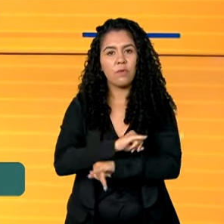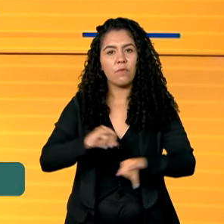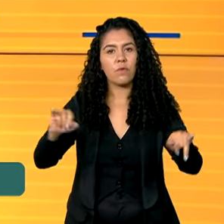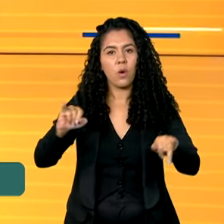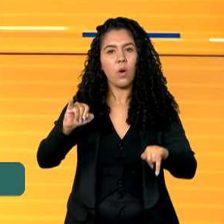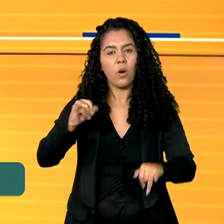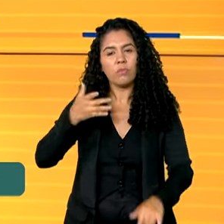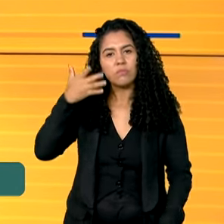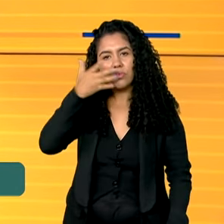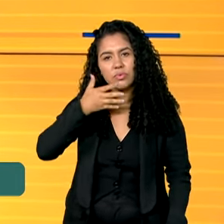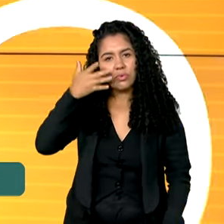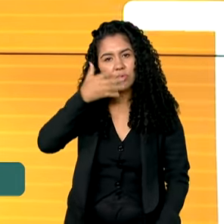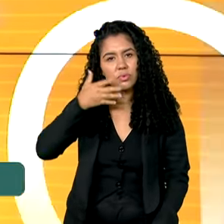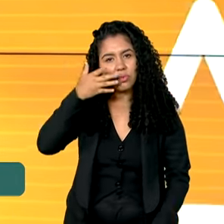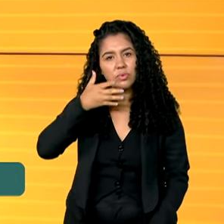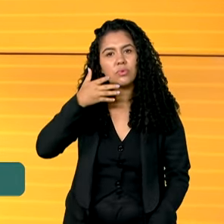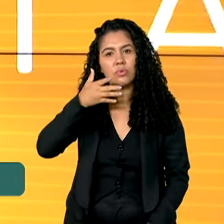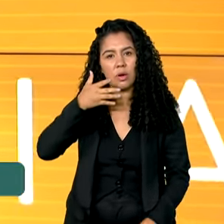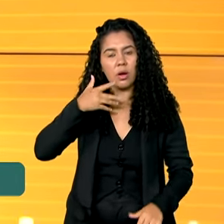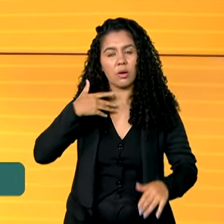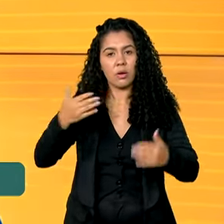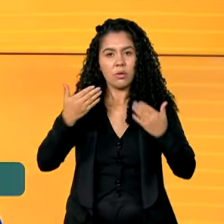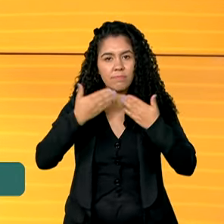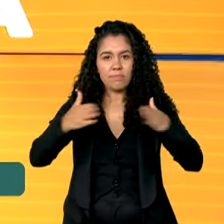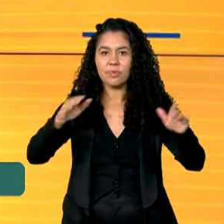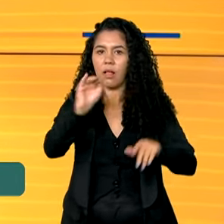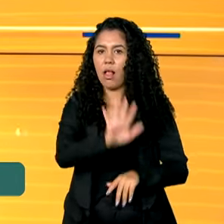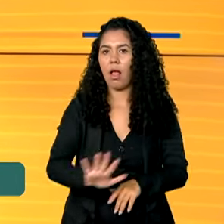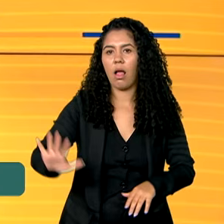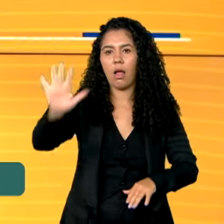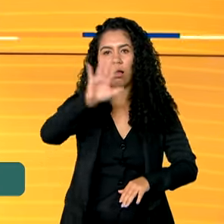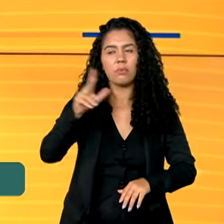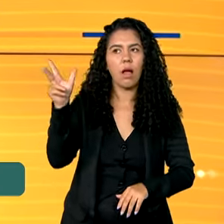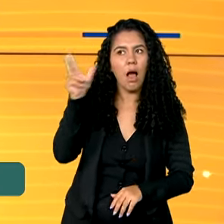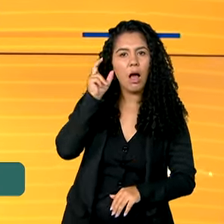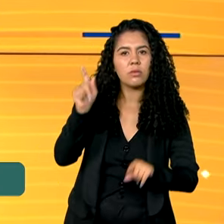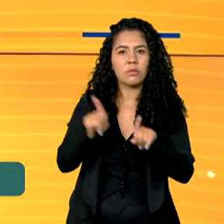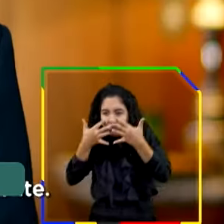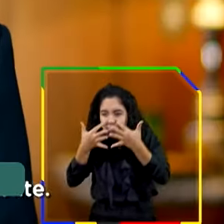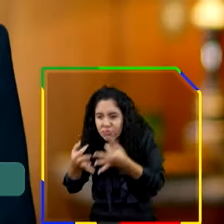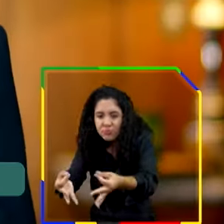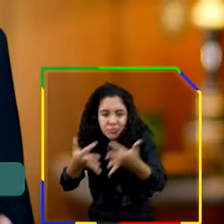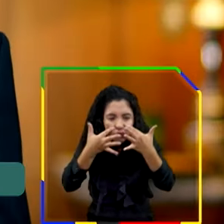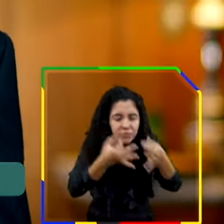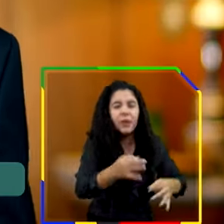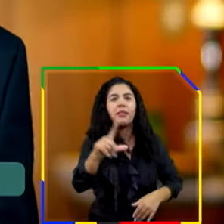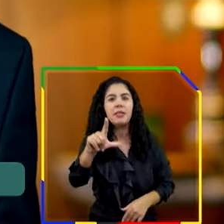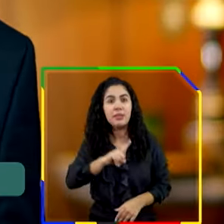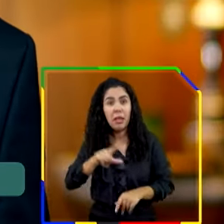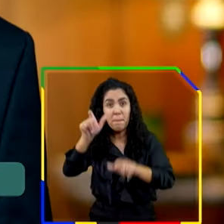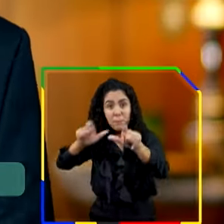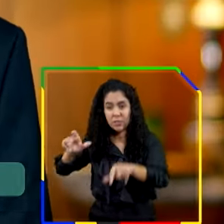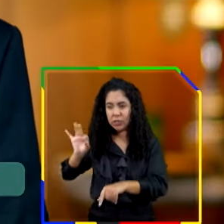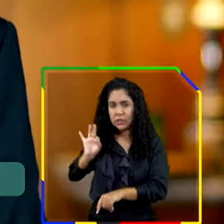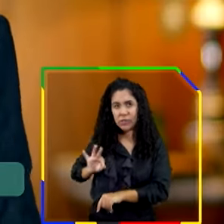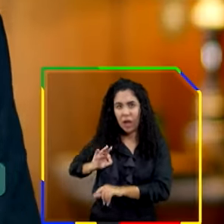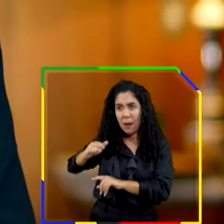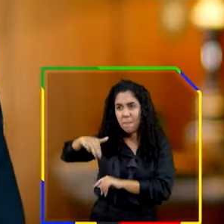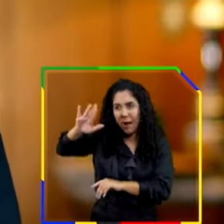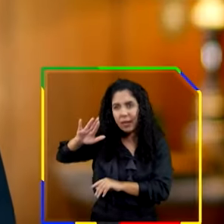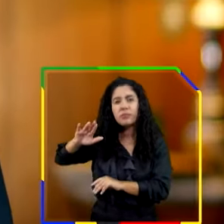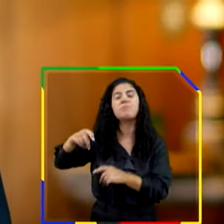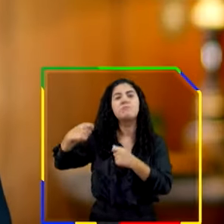pelo ministro em um pronunciamento em rede nacional de rádio e televisão. Quem ganha mais deve